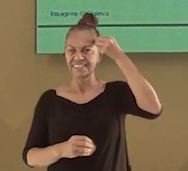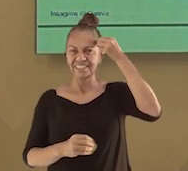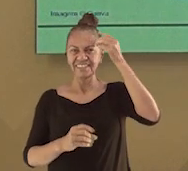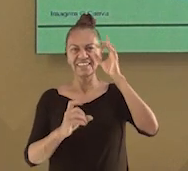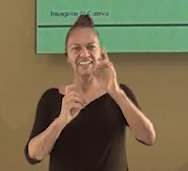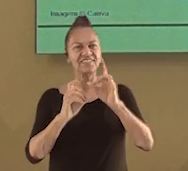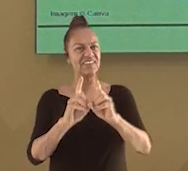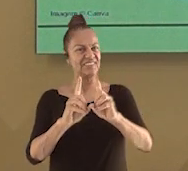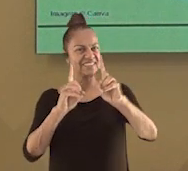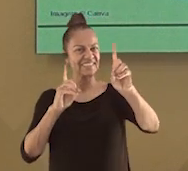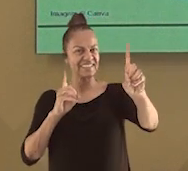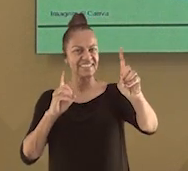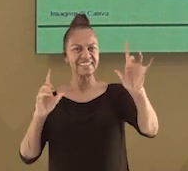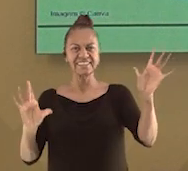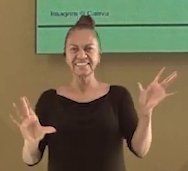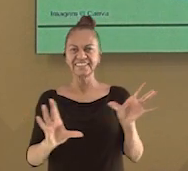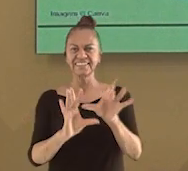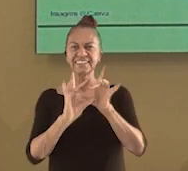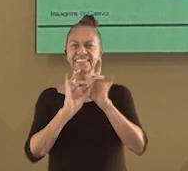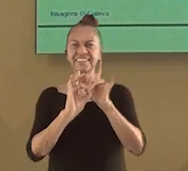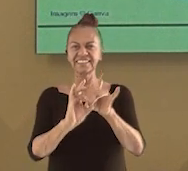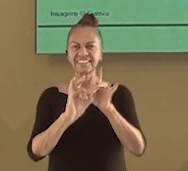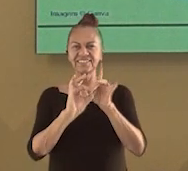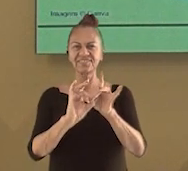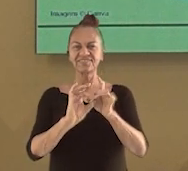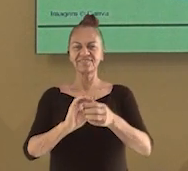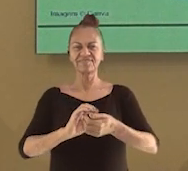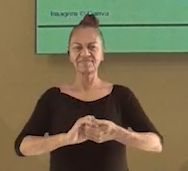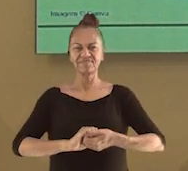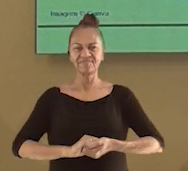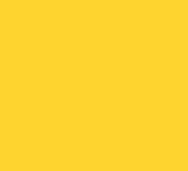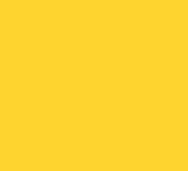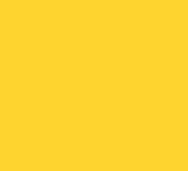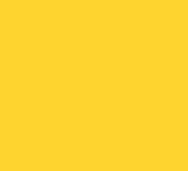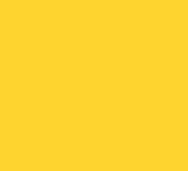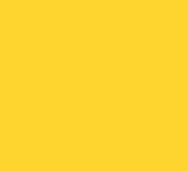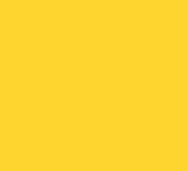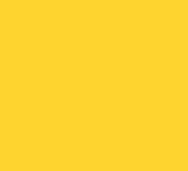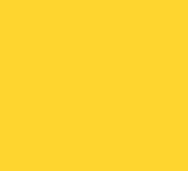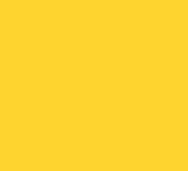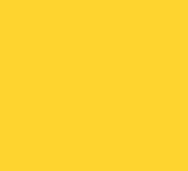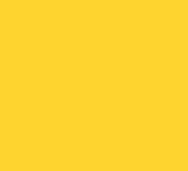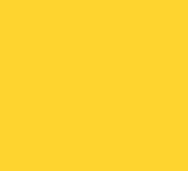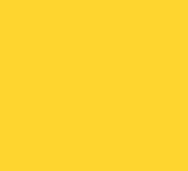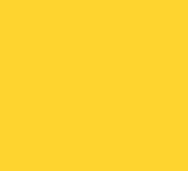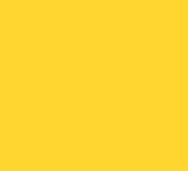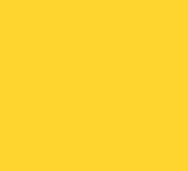a próxima! E não se esqueçam, mesmo distantes, estamos juntos! E